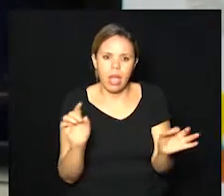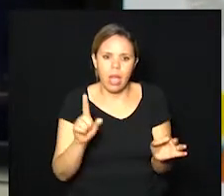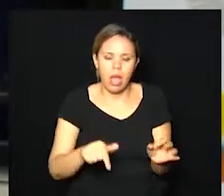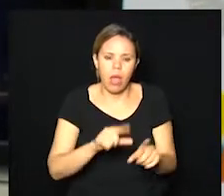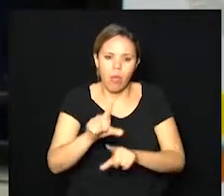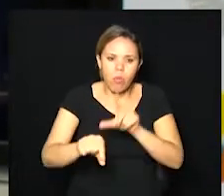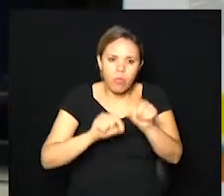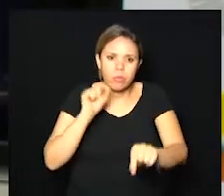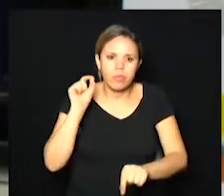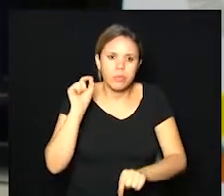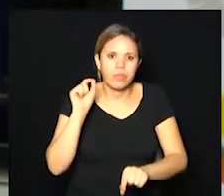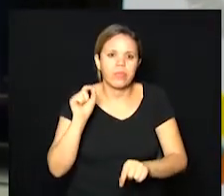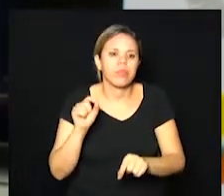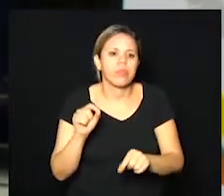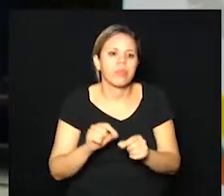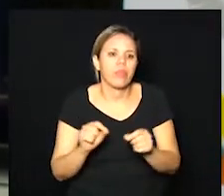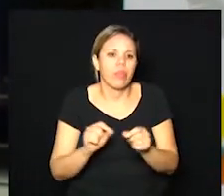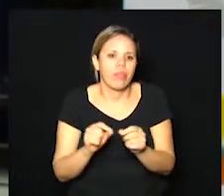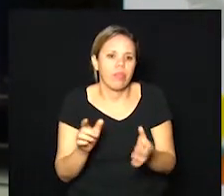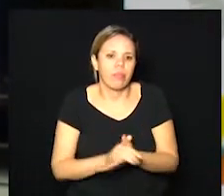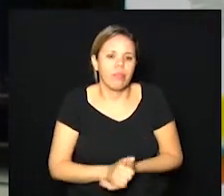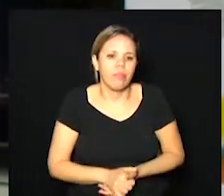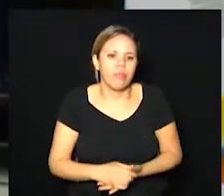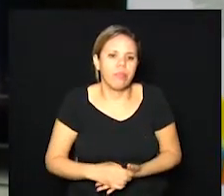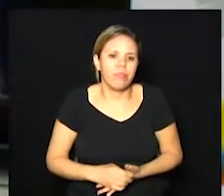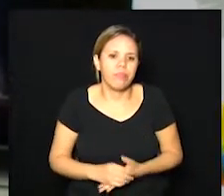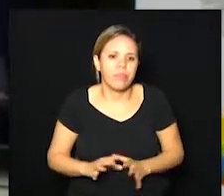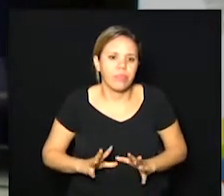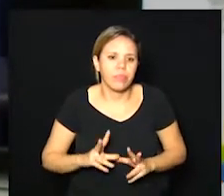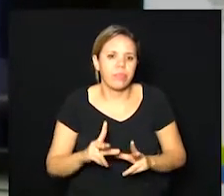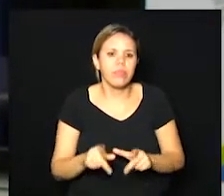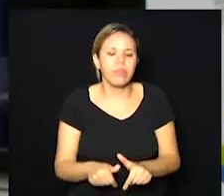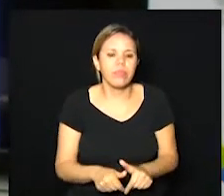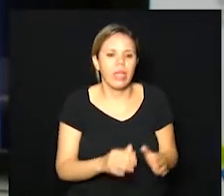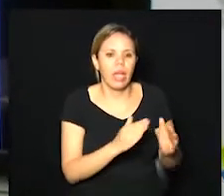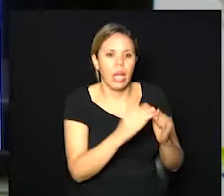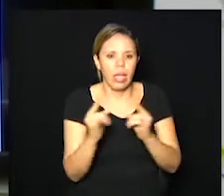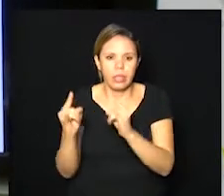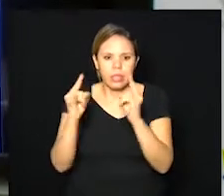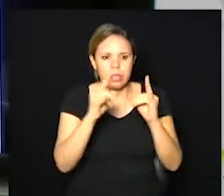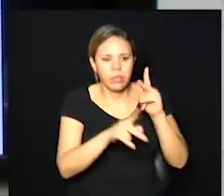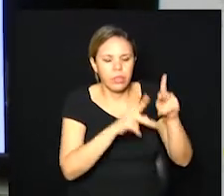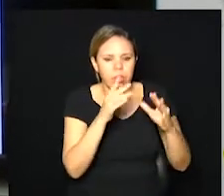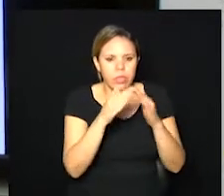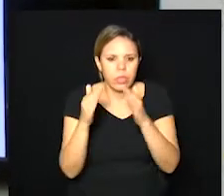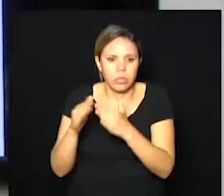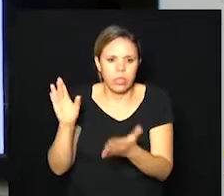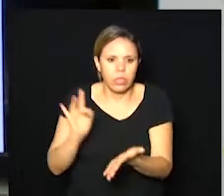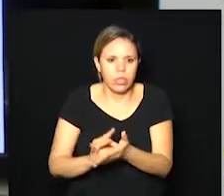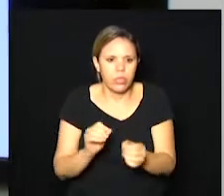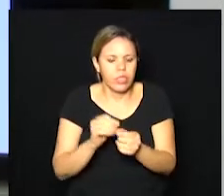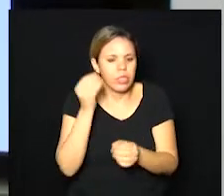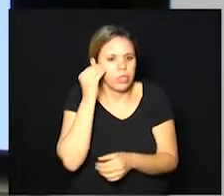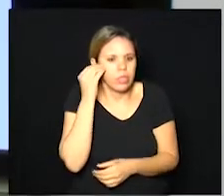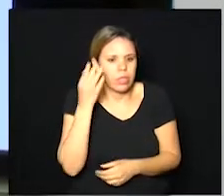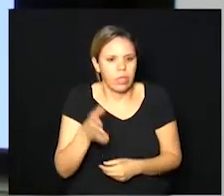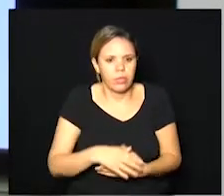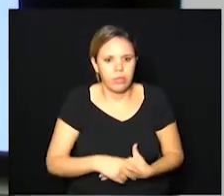sorteio, nós fizemos um sorteio de todos os imóveis e dos moradores para a realização do teste.